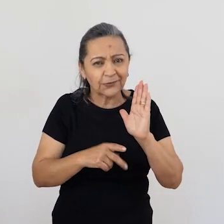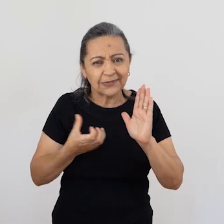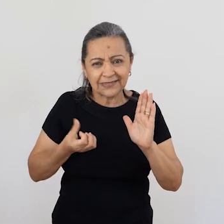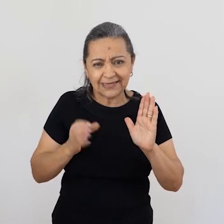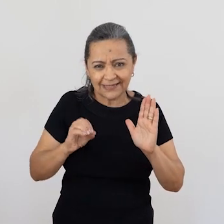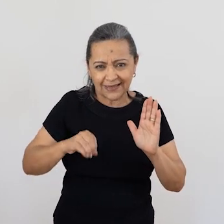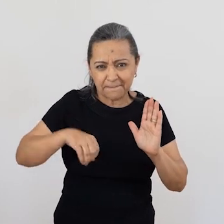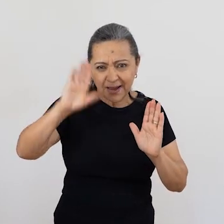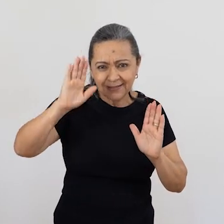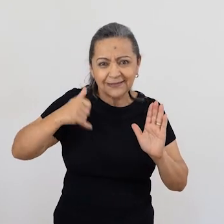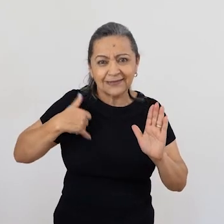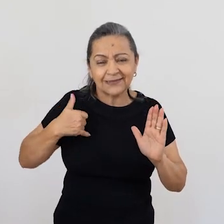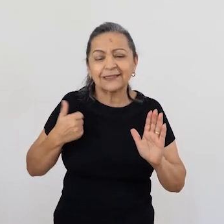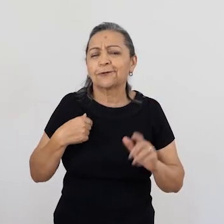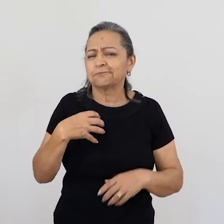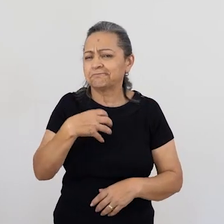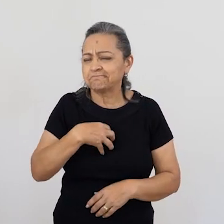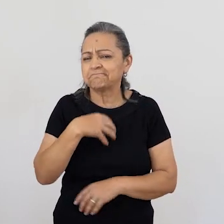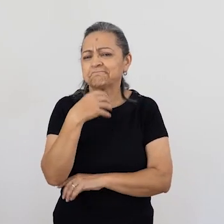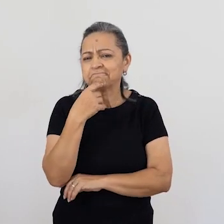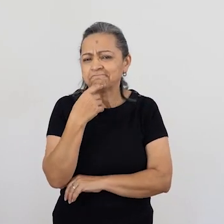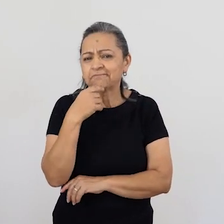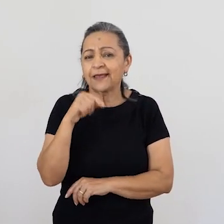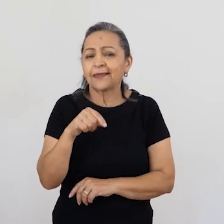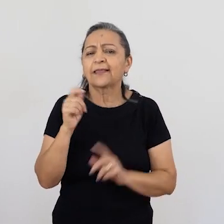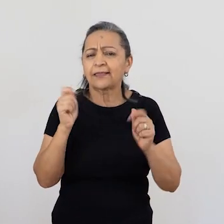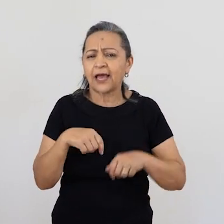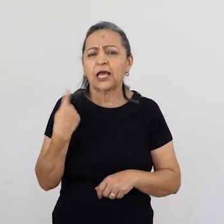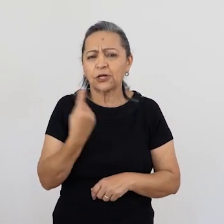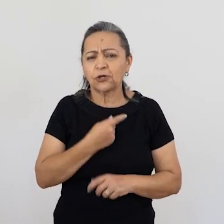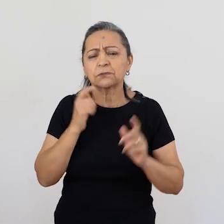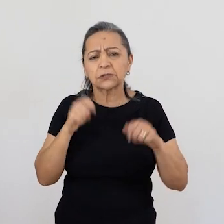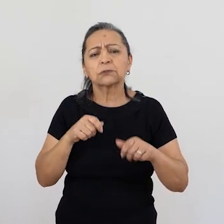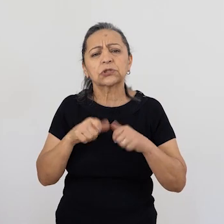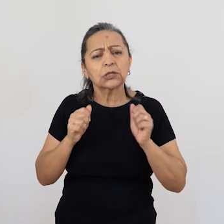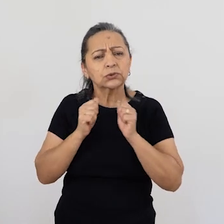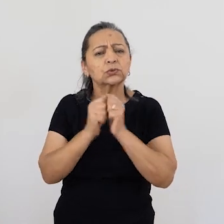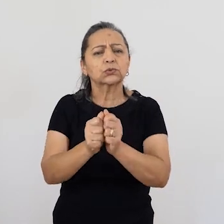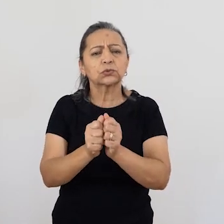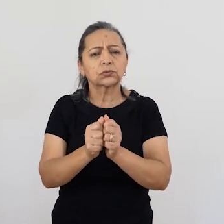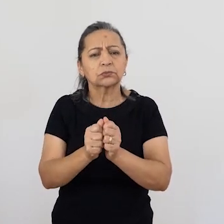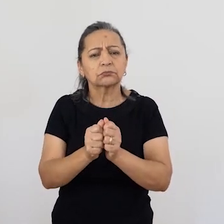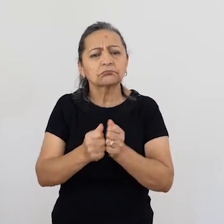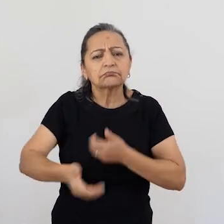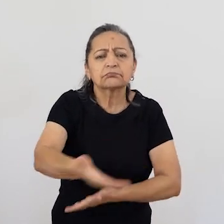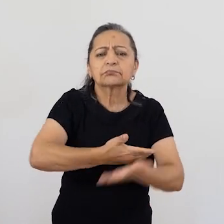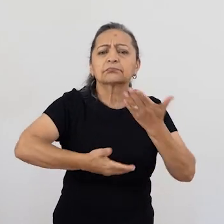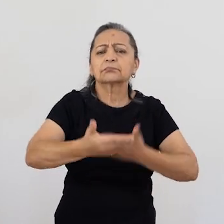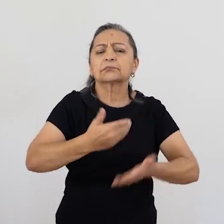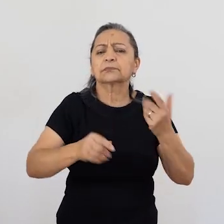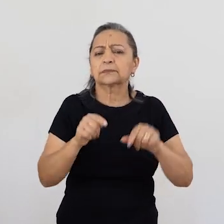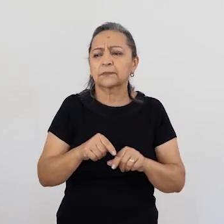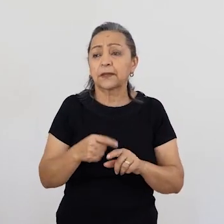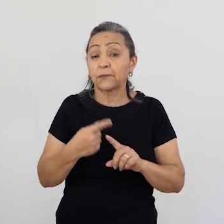Então, esse projeto 60+, eu vejo que a Unipaz pode estar